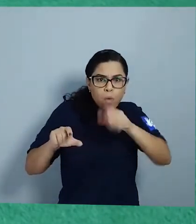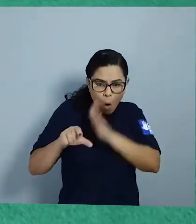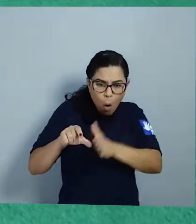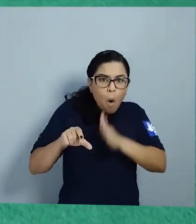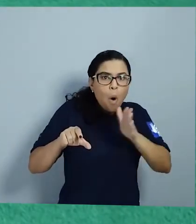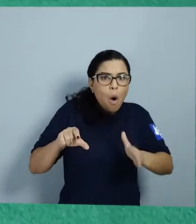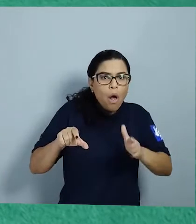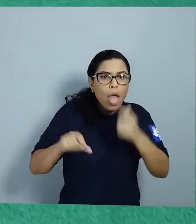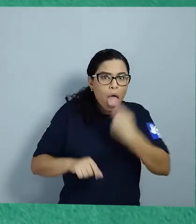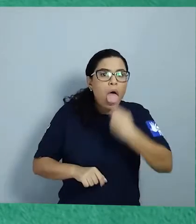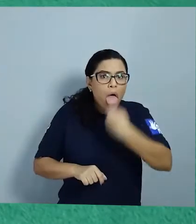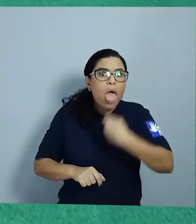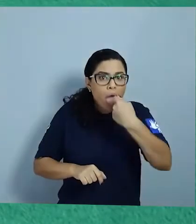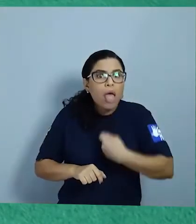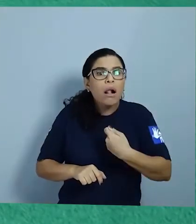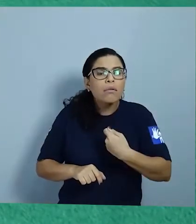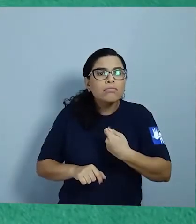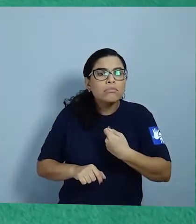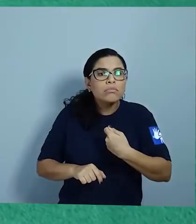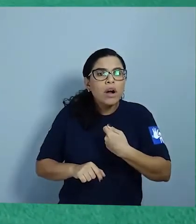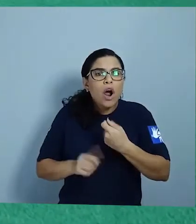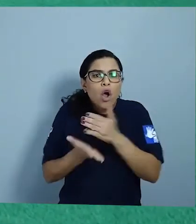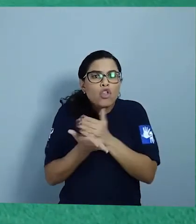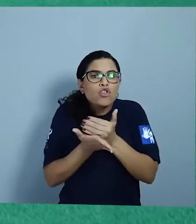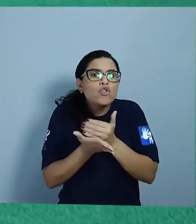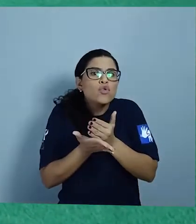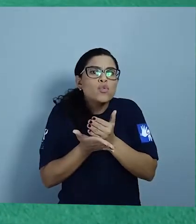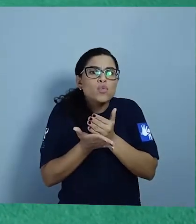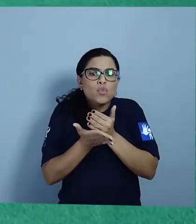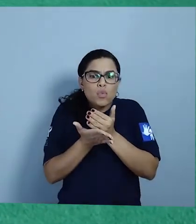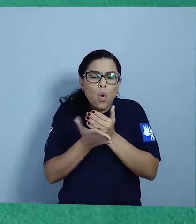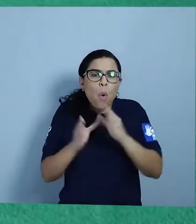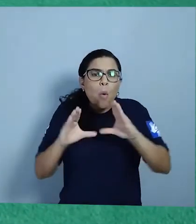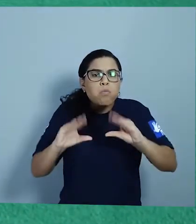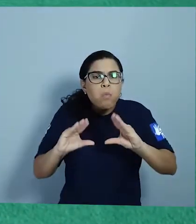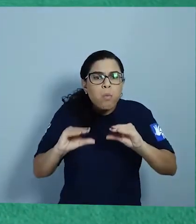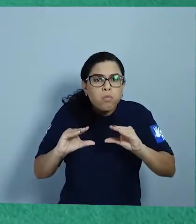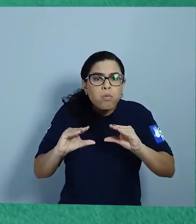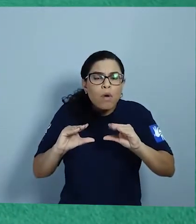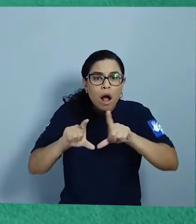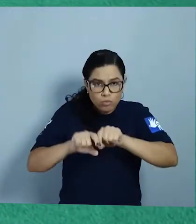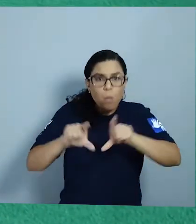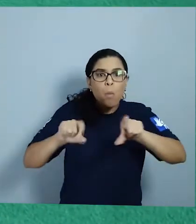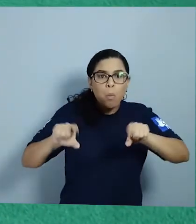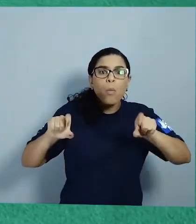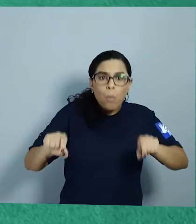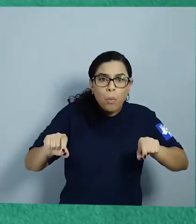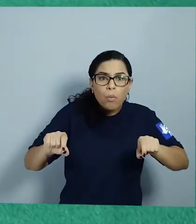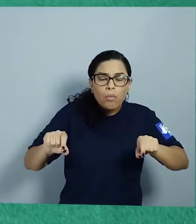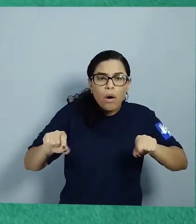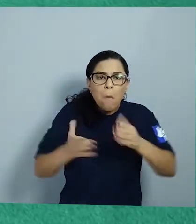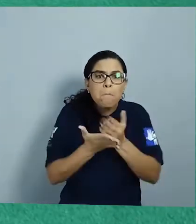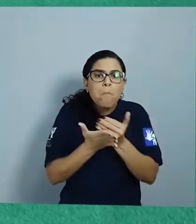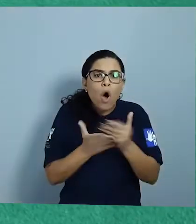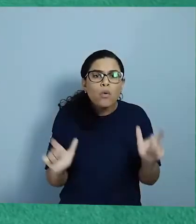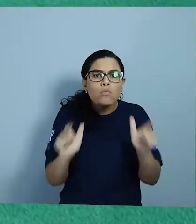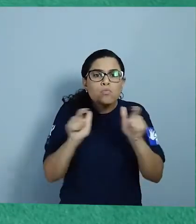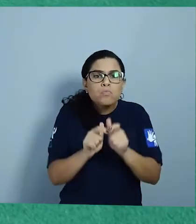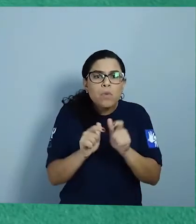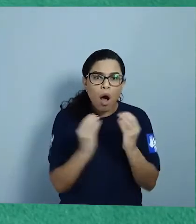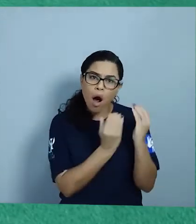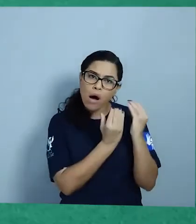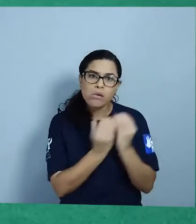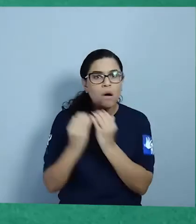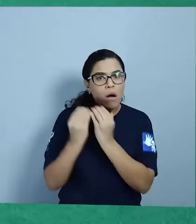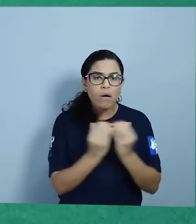salame Um pirulito Uma fatia de torta de cereja Uma salsicha Um bolinho E um pedaço de melancia